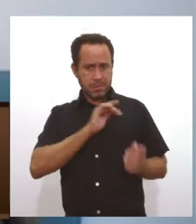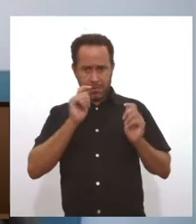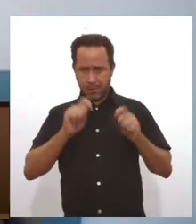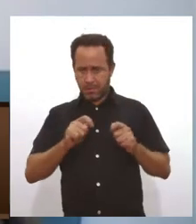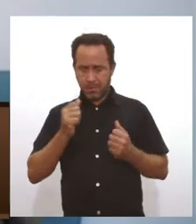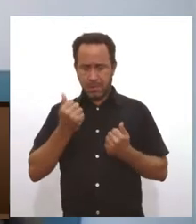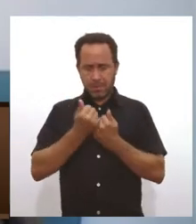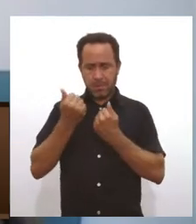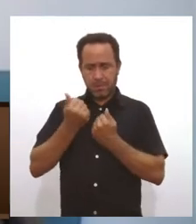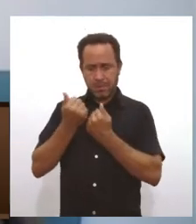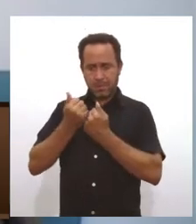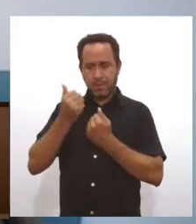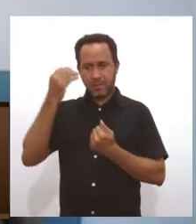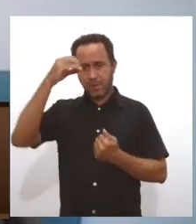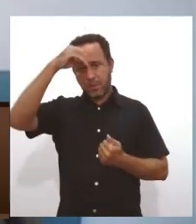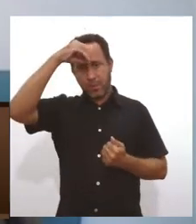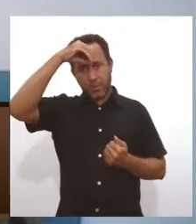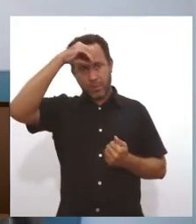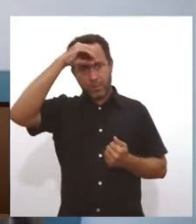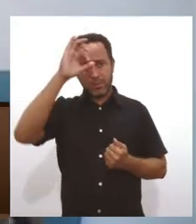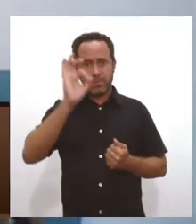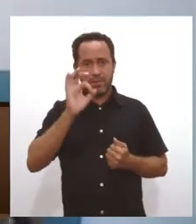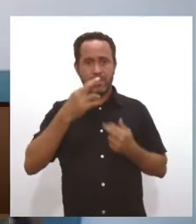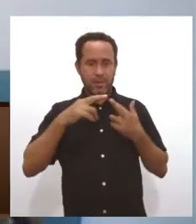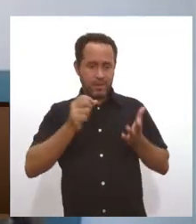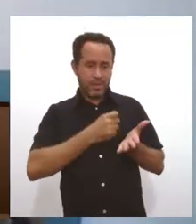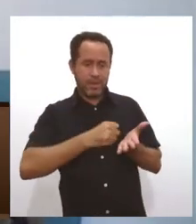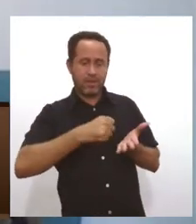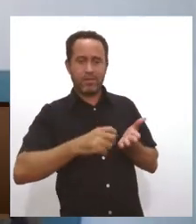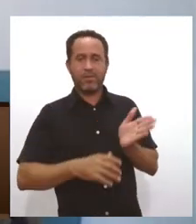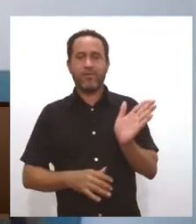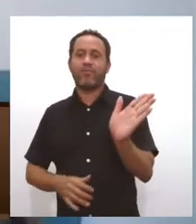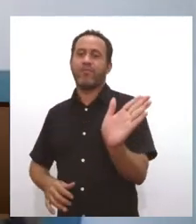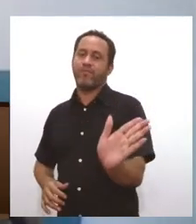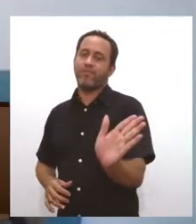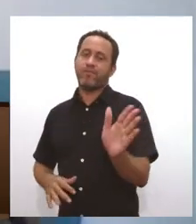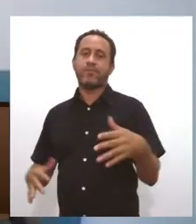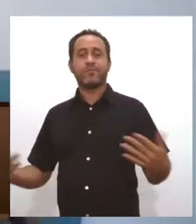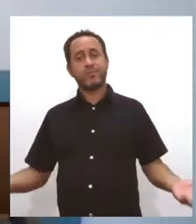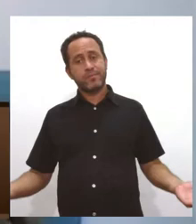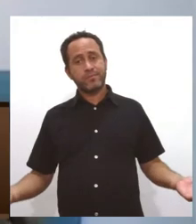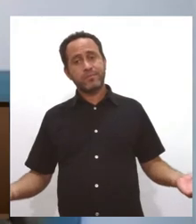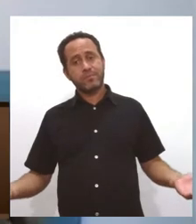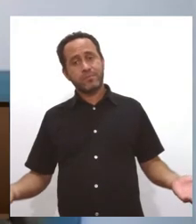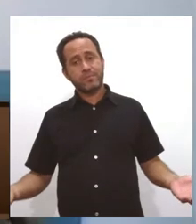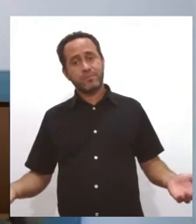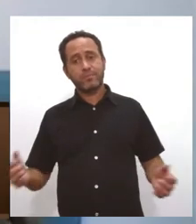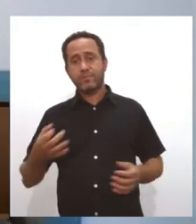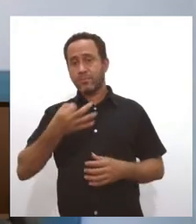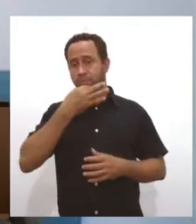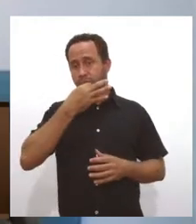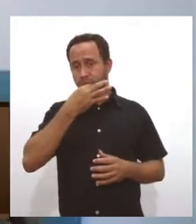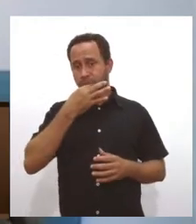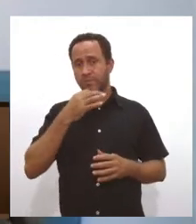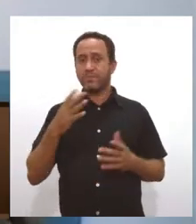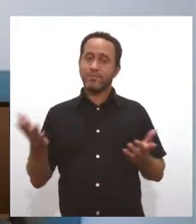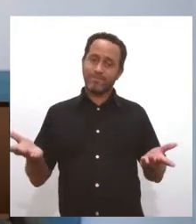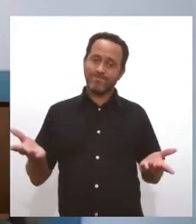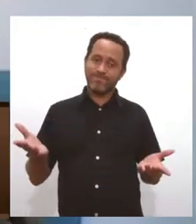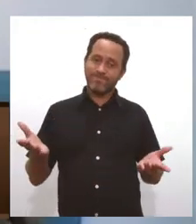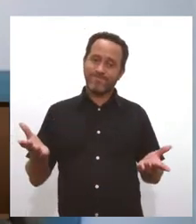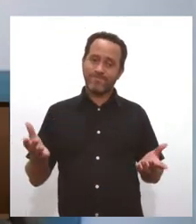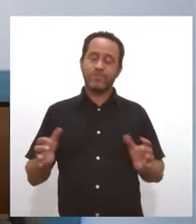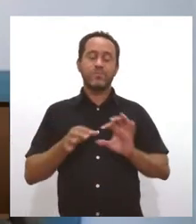suporte, mas ele é quem vai estar decidindo, né? Então, o risco da subjetividade é esse. É de você